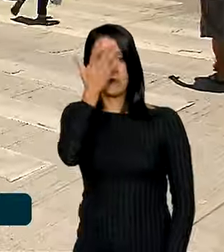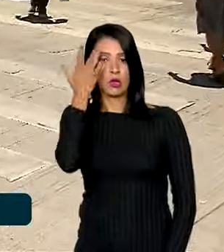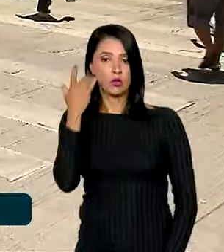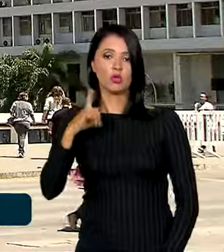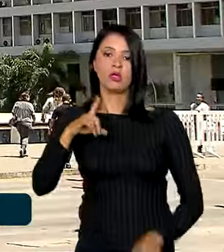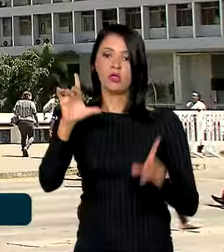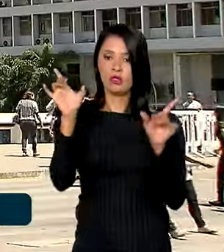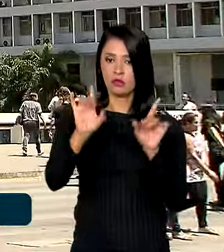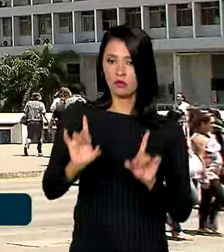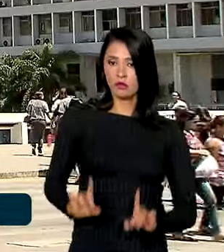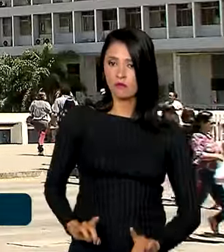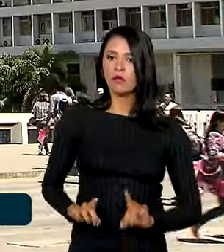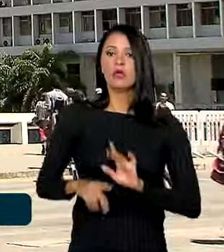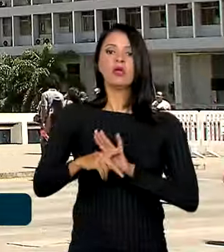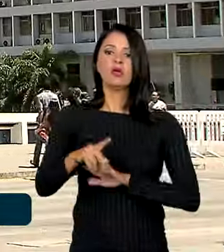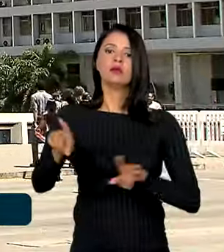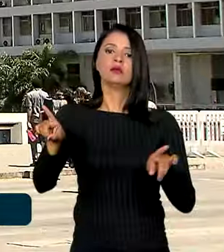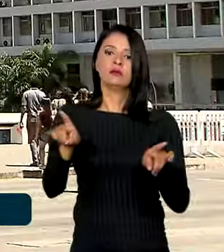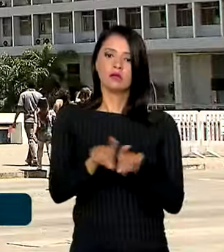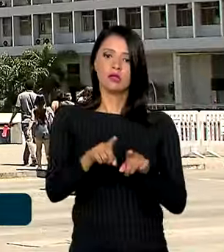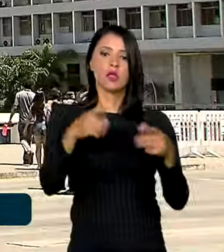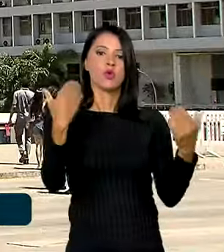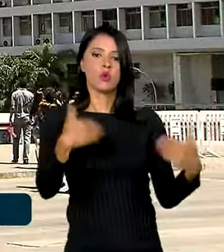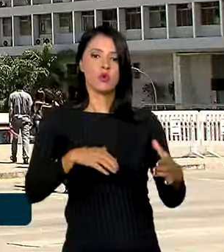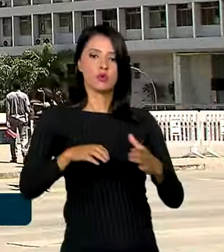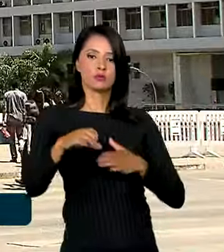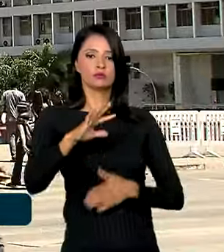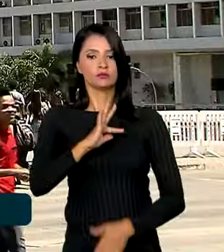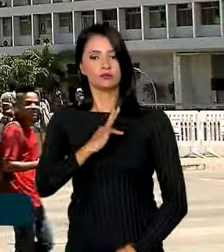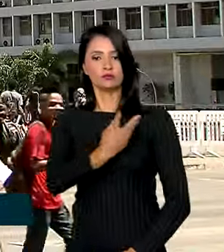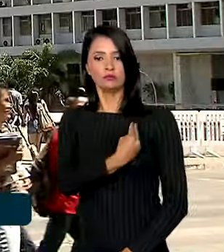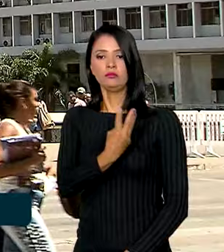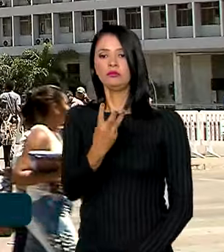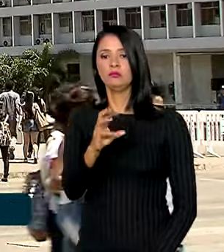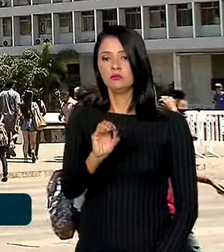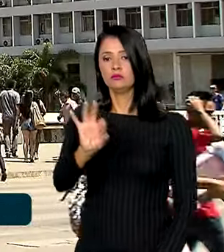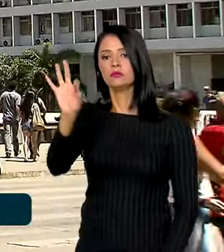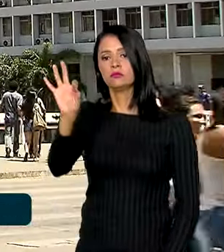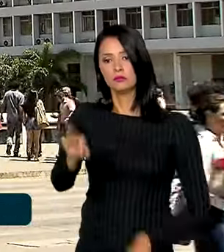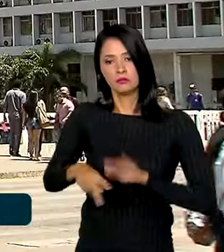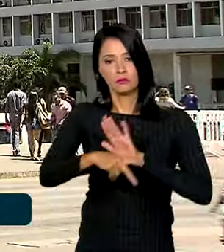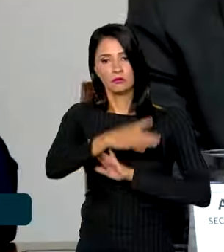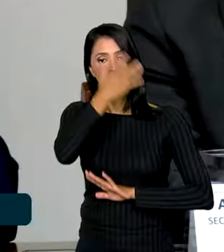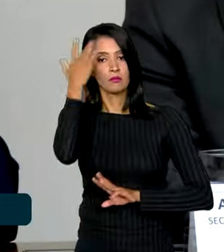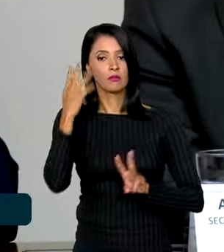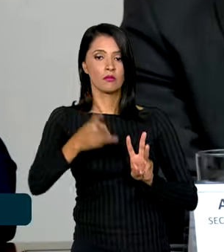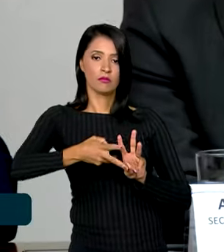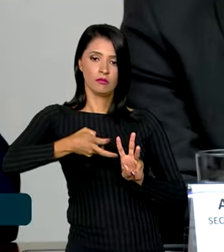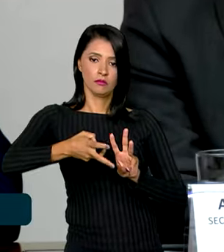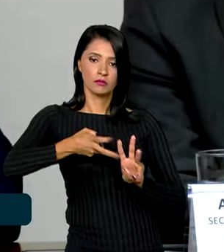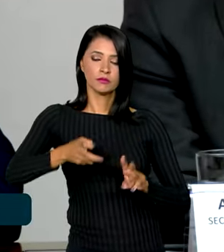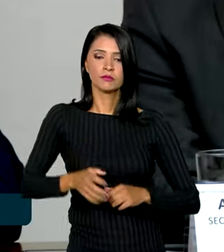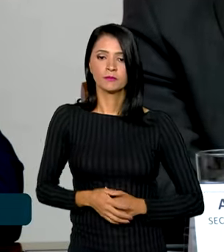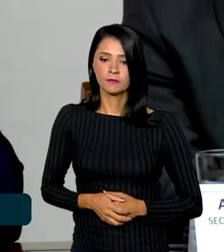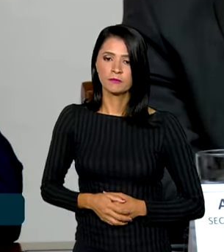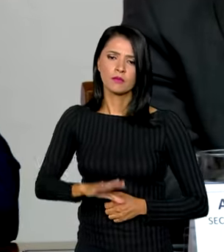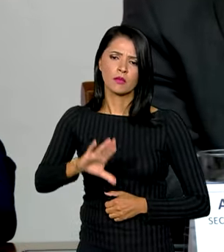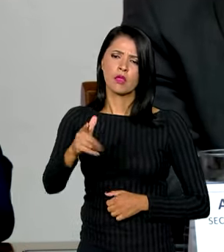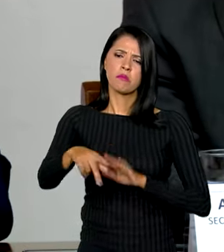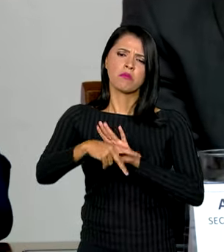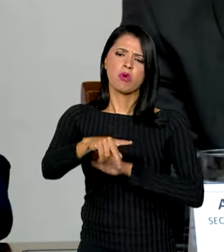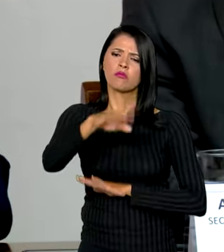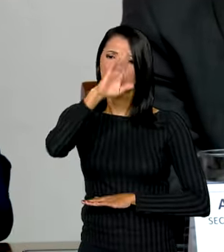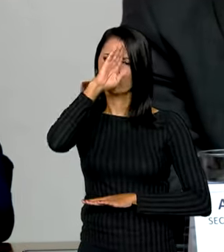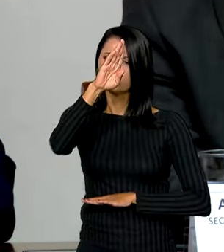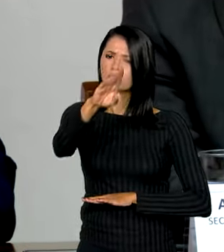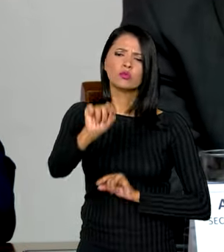deficiência e, especificamente no concurso da FUNAI, 30% para indígenas. A lógica principal do concurso é